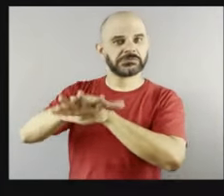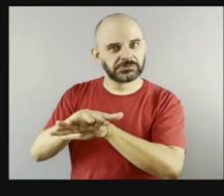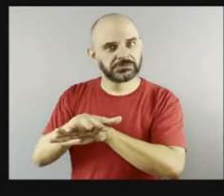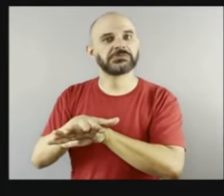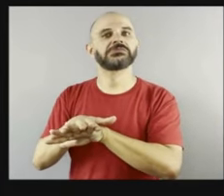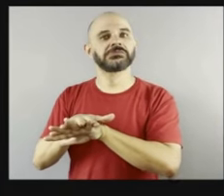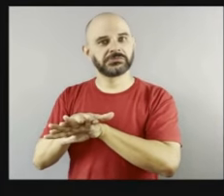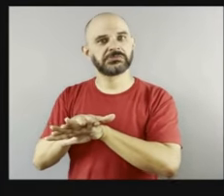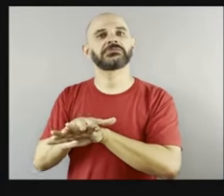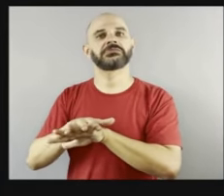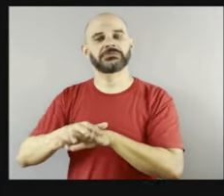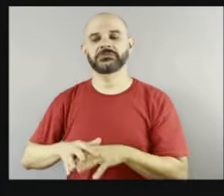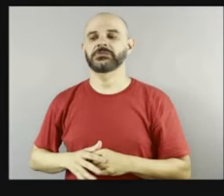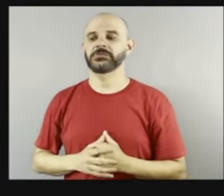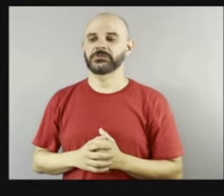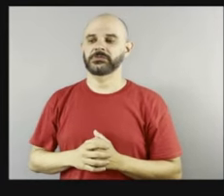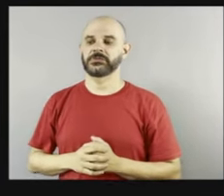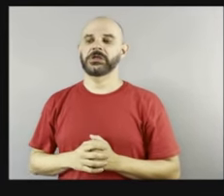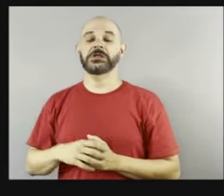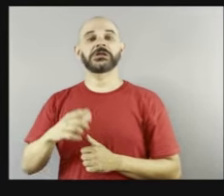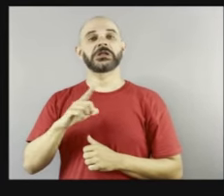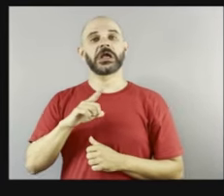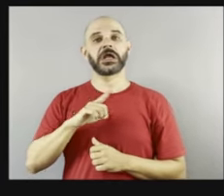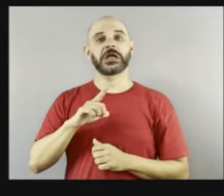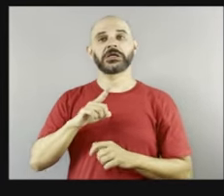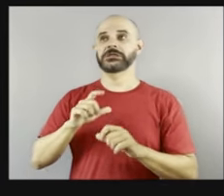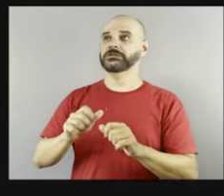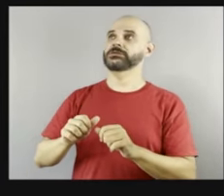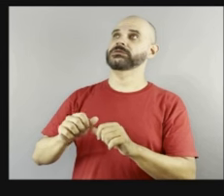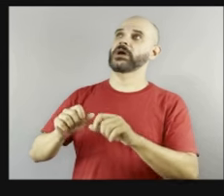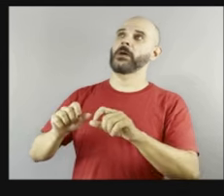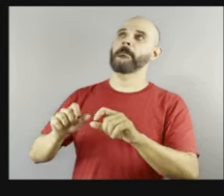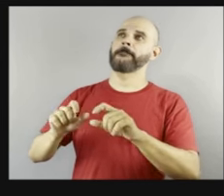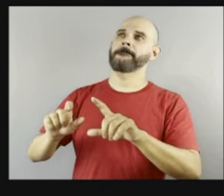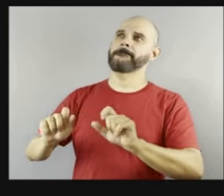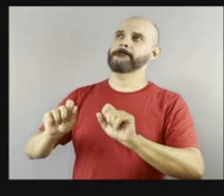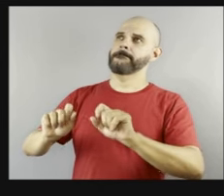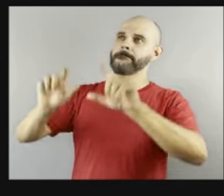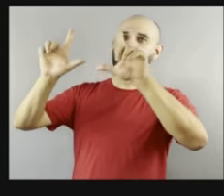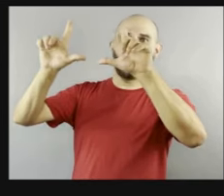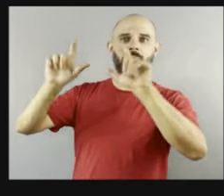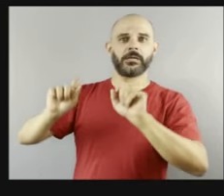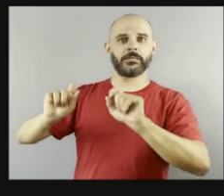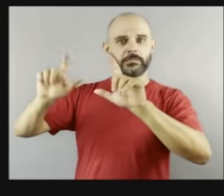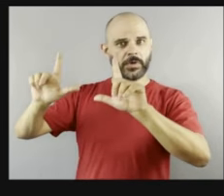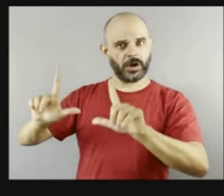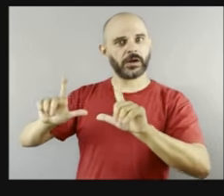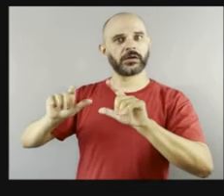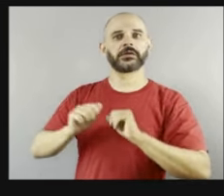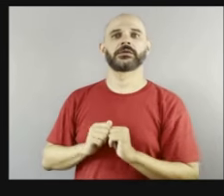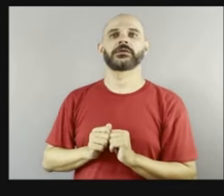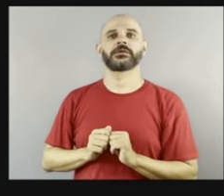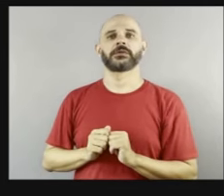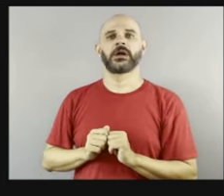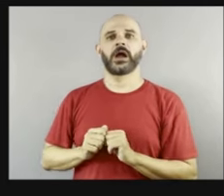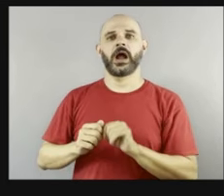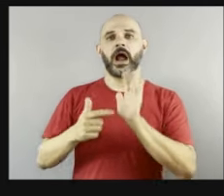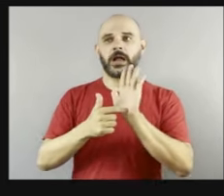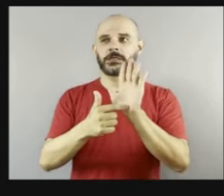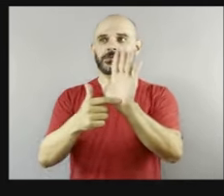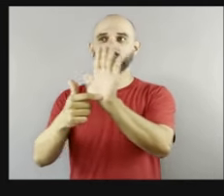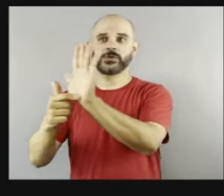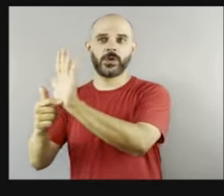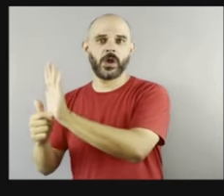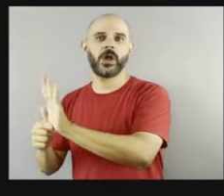né? Porque são painéis, porque a exposição, ela teve materiais diferentes de acordo com